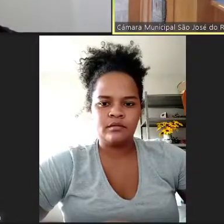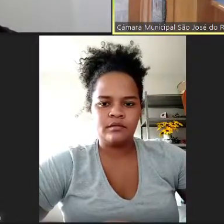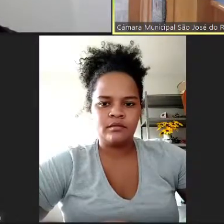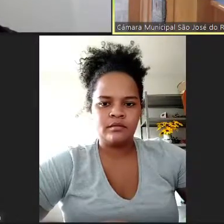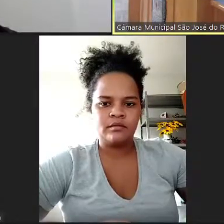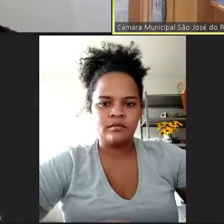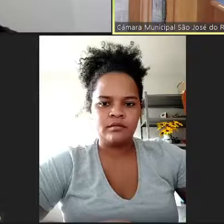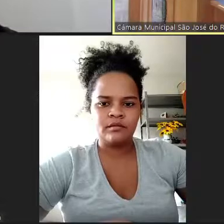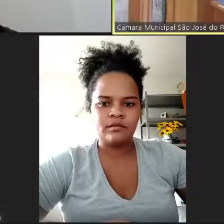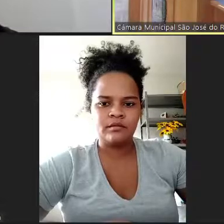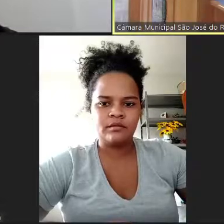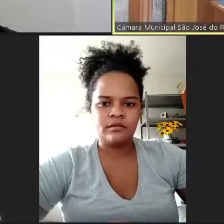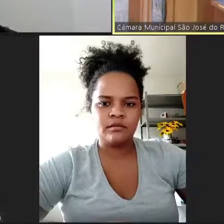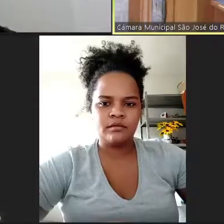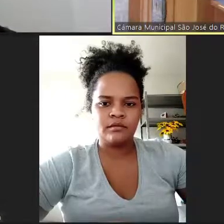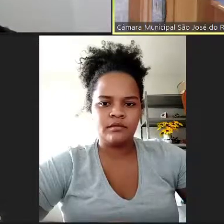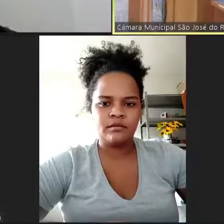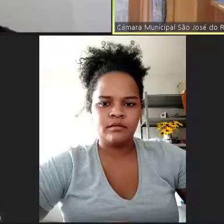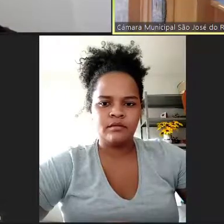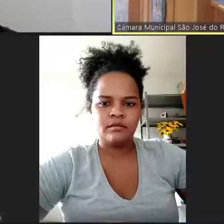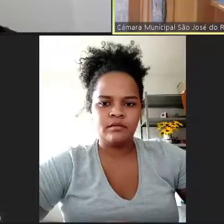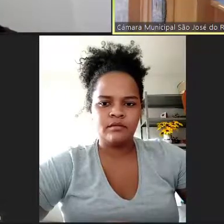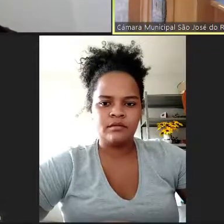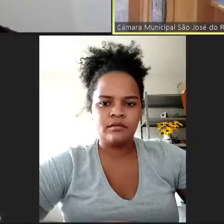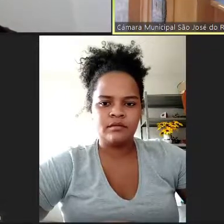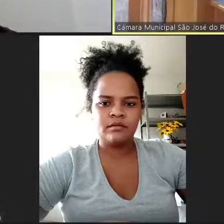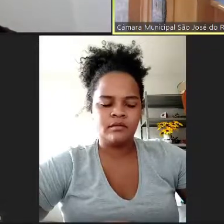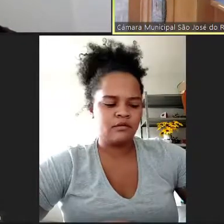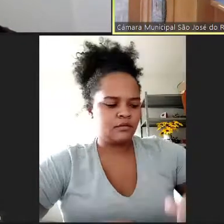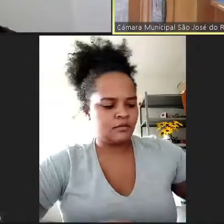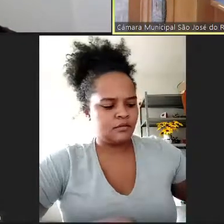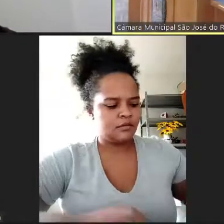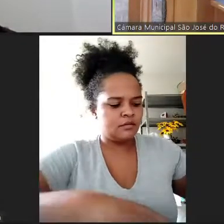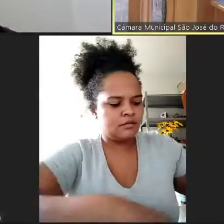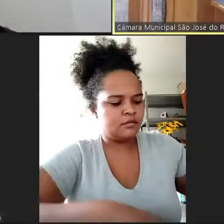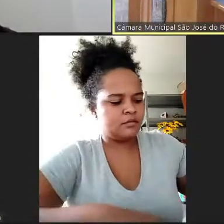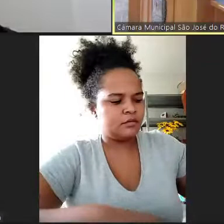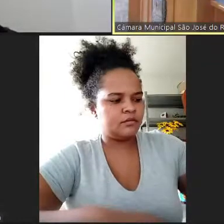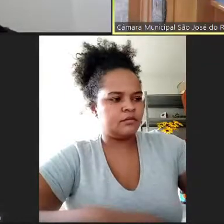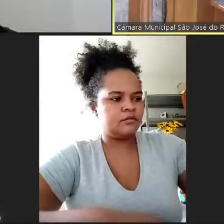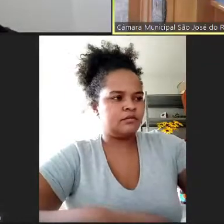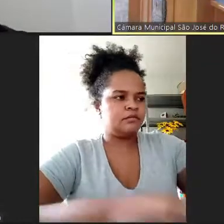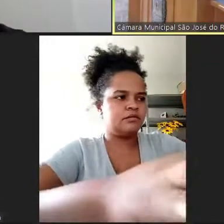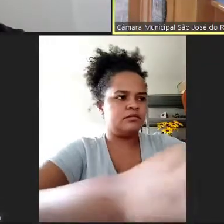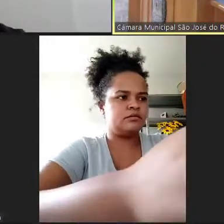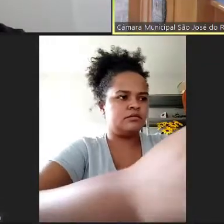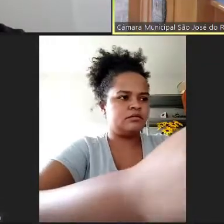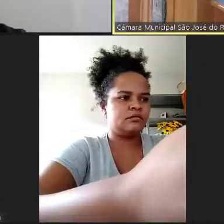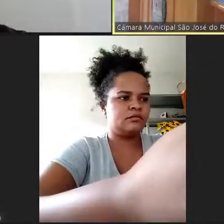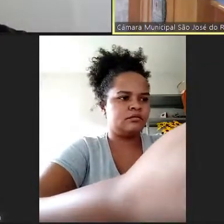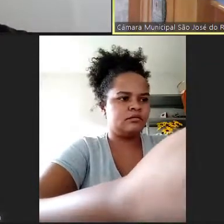apelo, que, aliás, foi anunciado ontem à noite, eu vi pelo Face isso anunciando, eu tinha